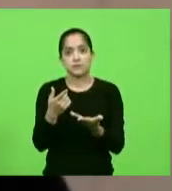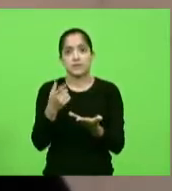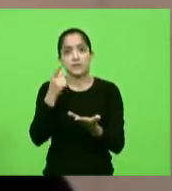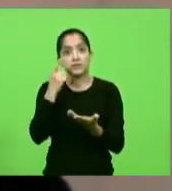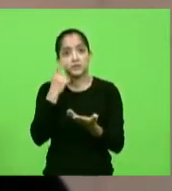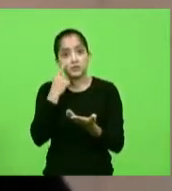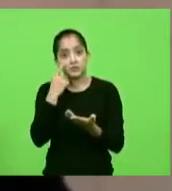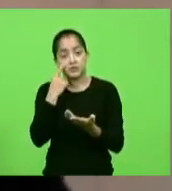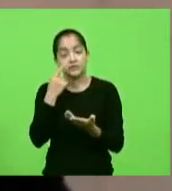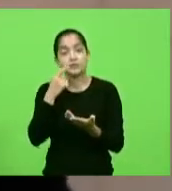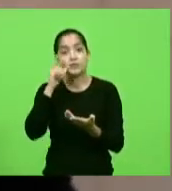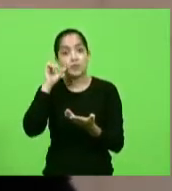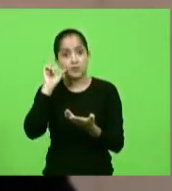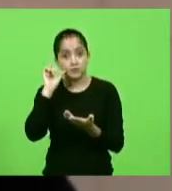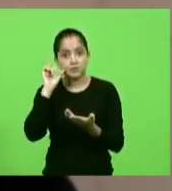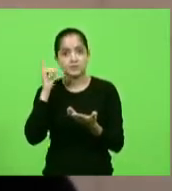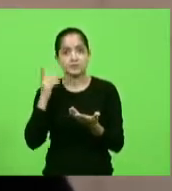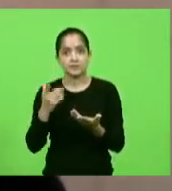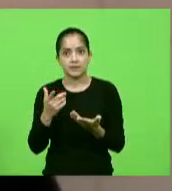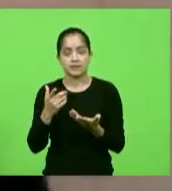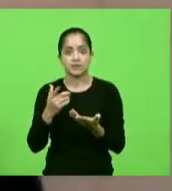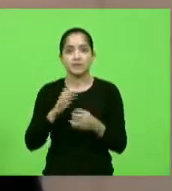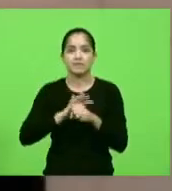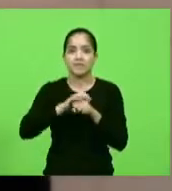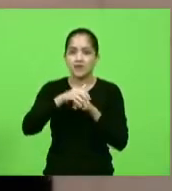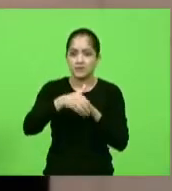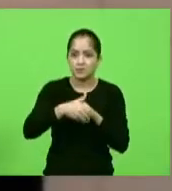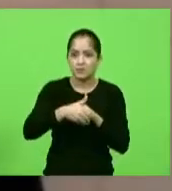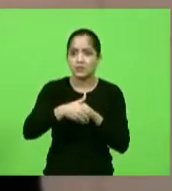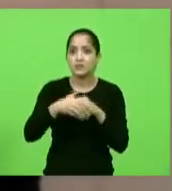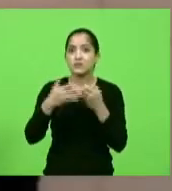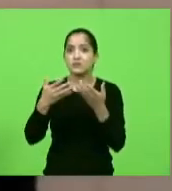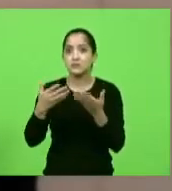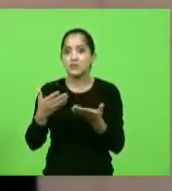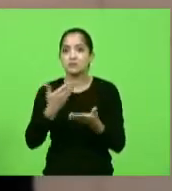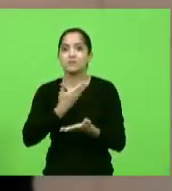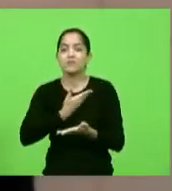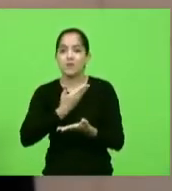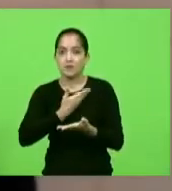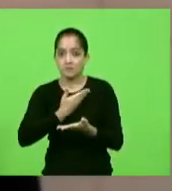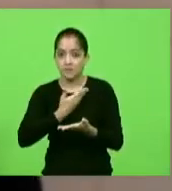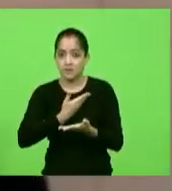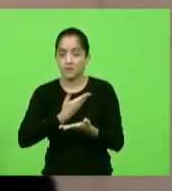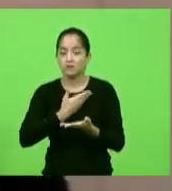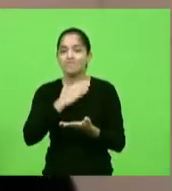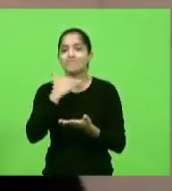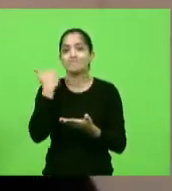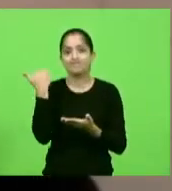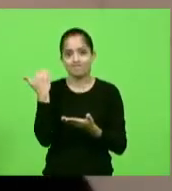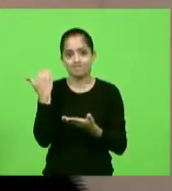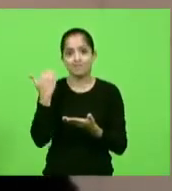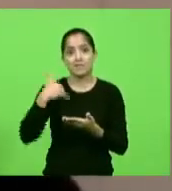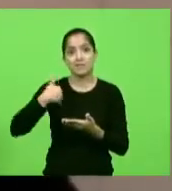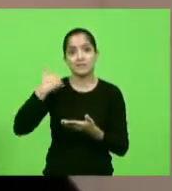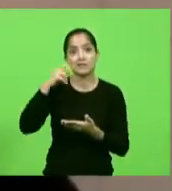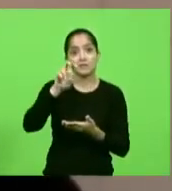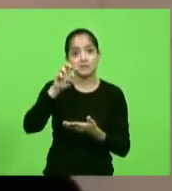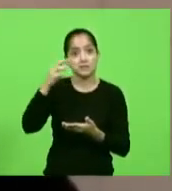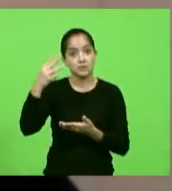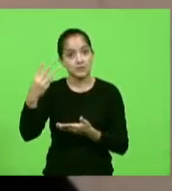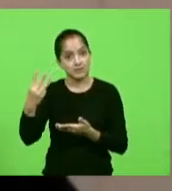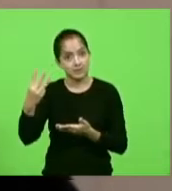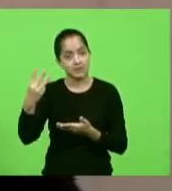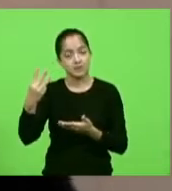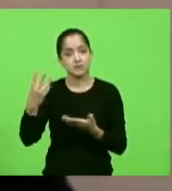forma muito dolorosa, ontem à noite perdemos um amigo nosso também, de 53 anos,